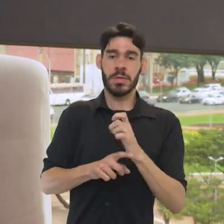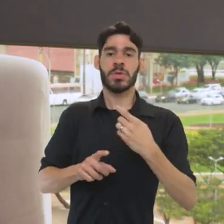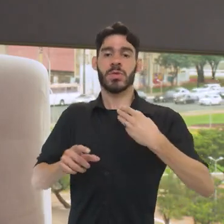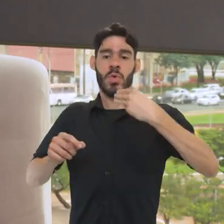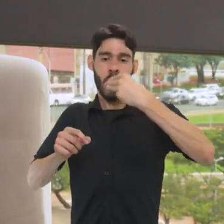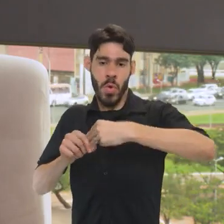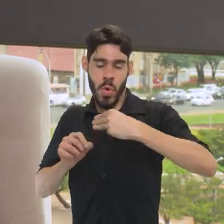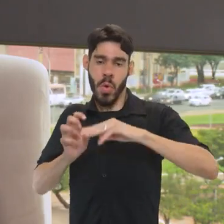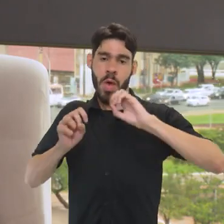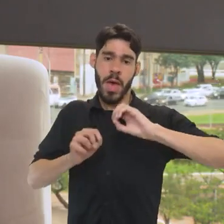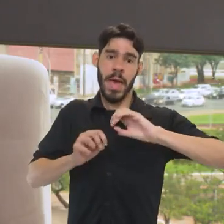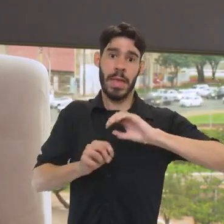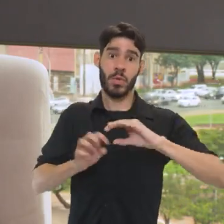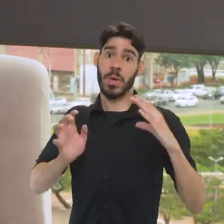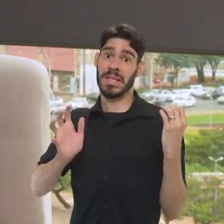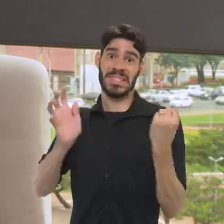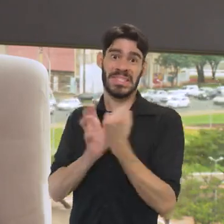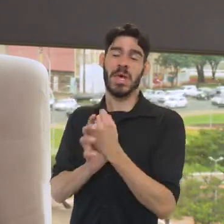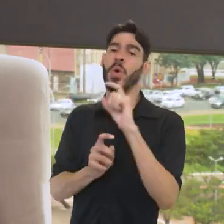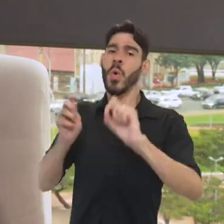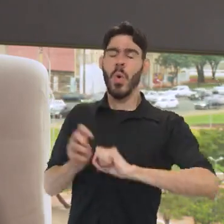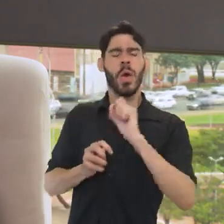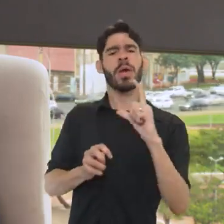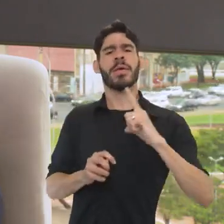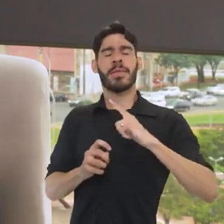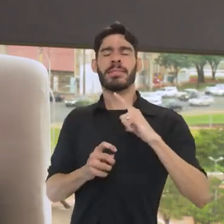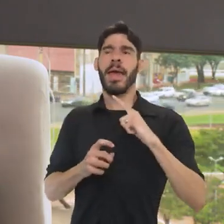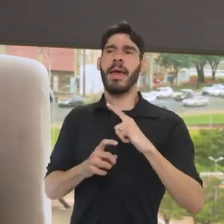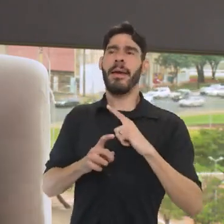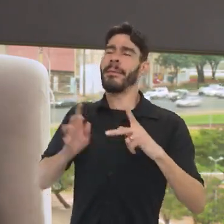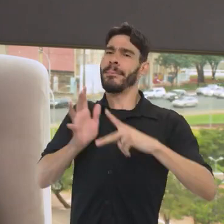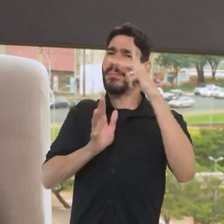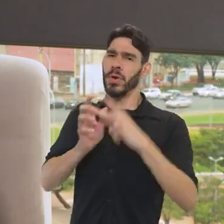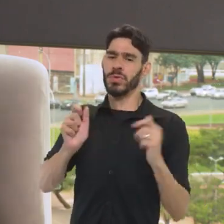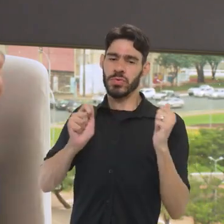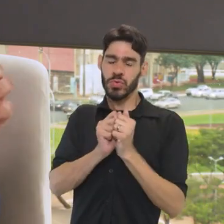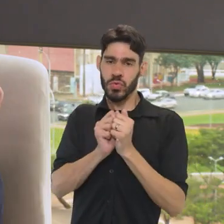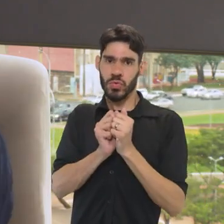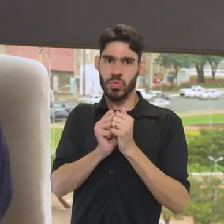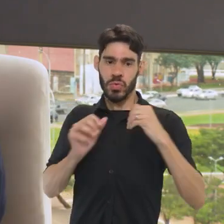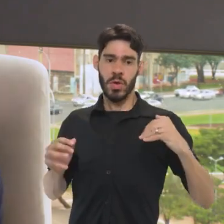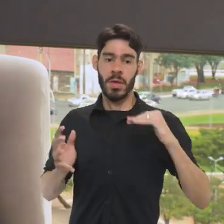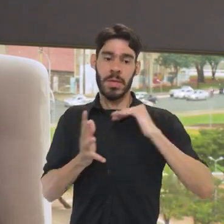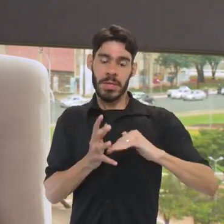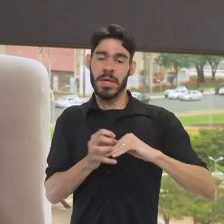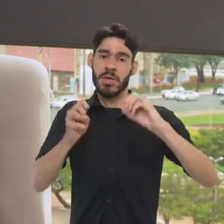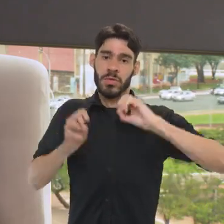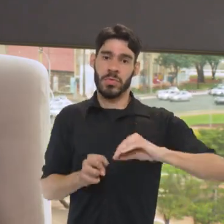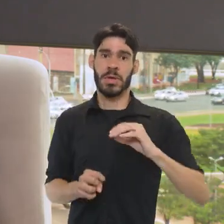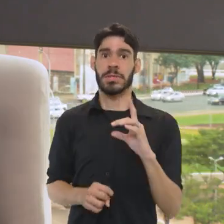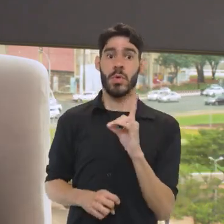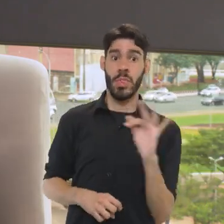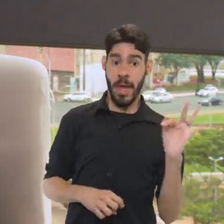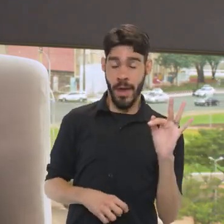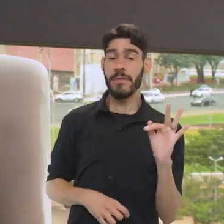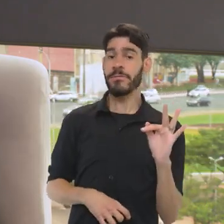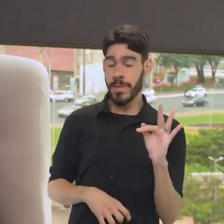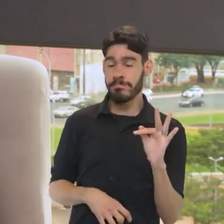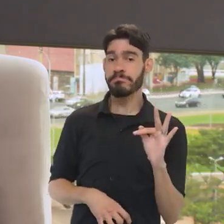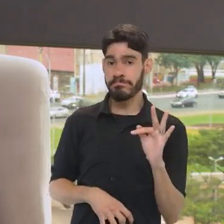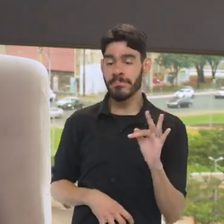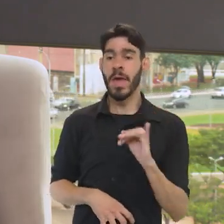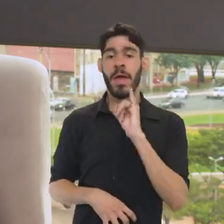município. No caso da educação patrimonial, nós temos ações com Secretaria de Educação do Distrito Federal, é um dos